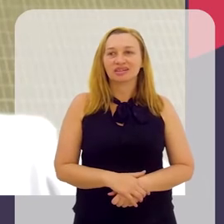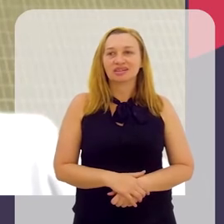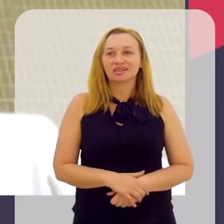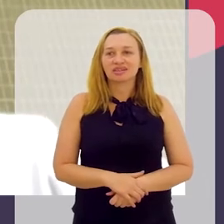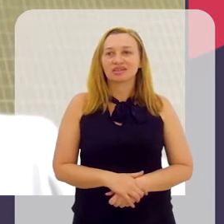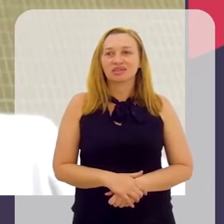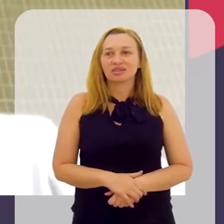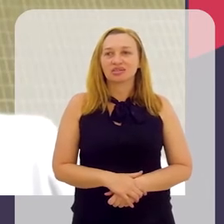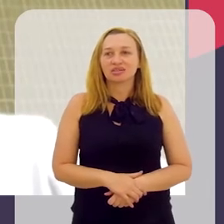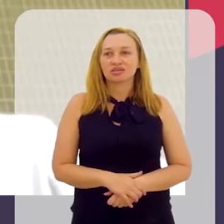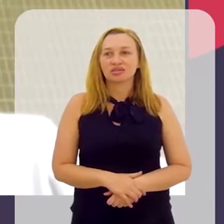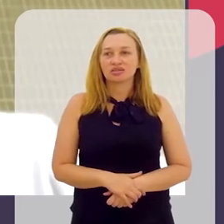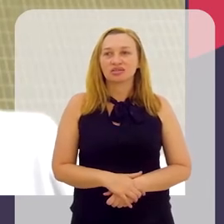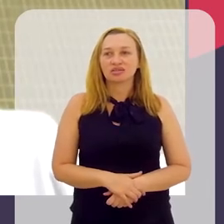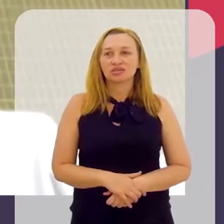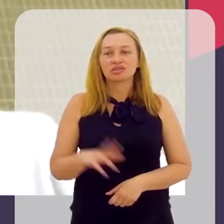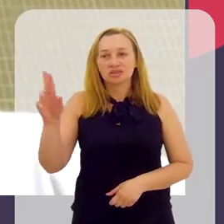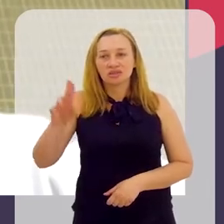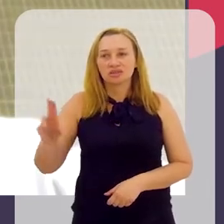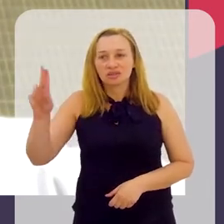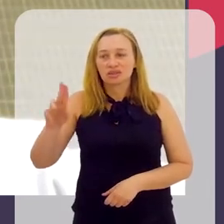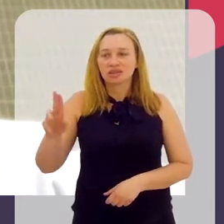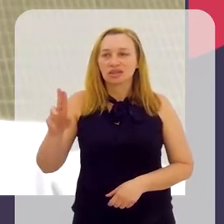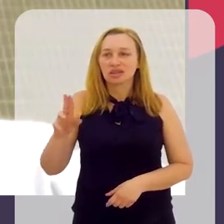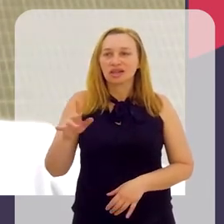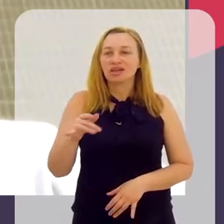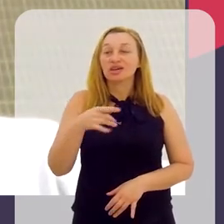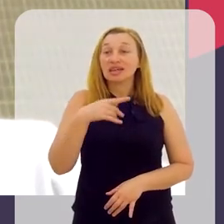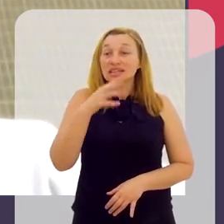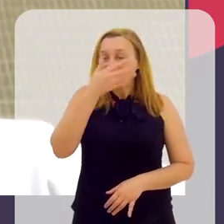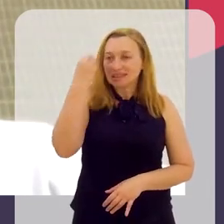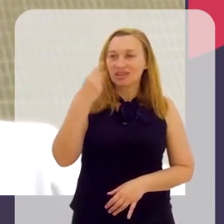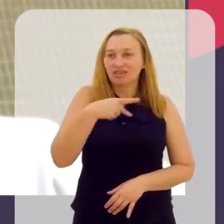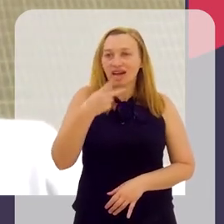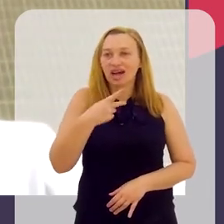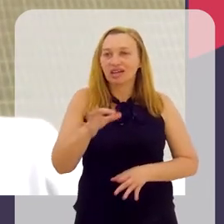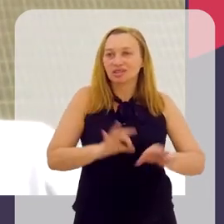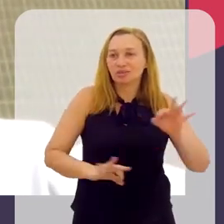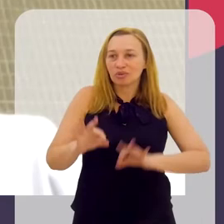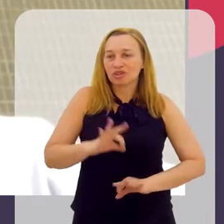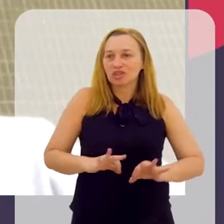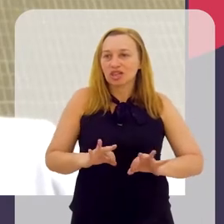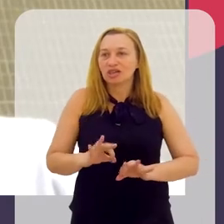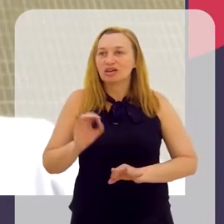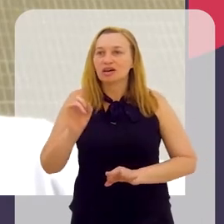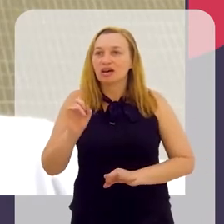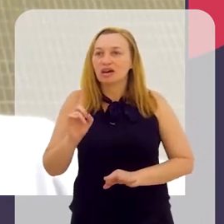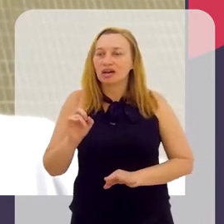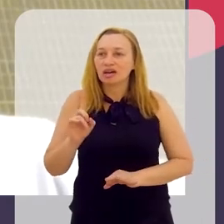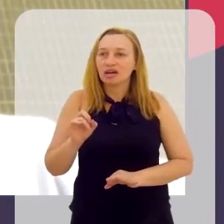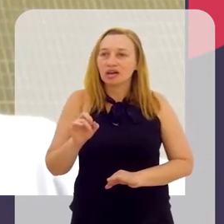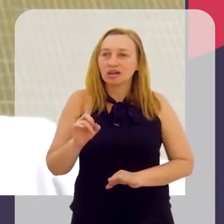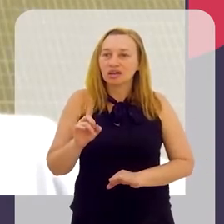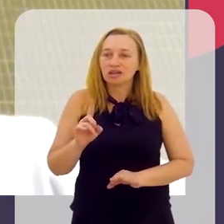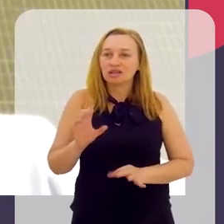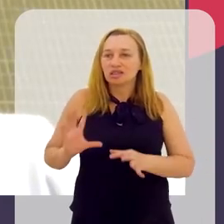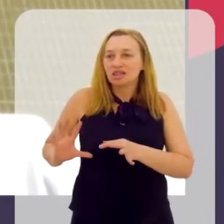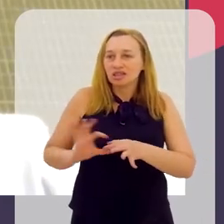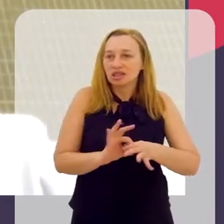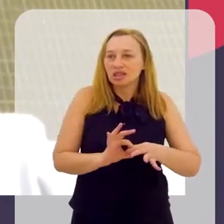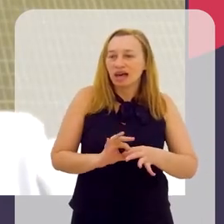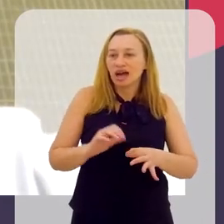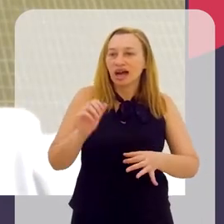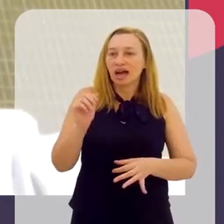na universidade. Inclusive, eu esqueci de mencionar que esse projeto é um projeto de